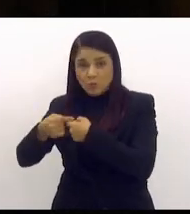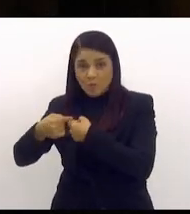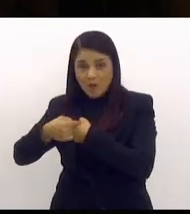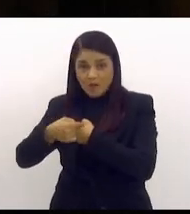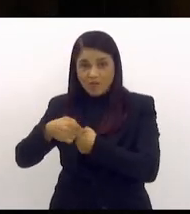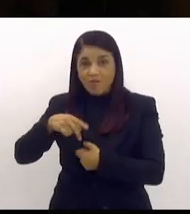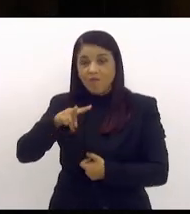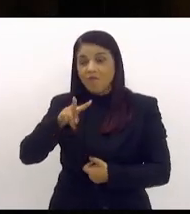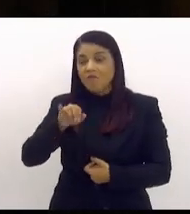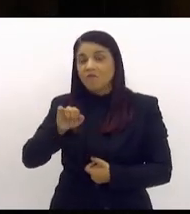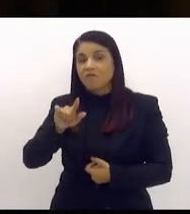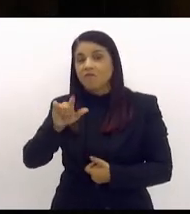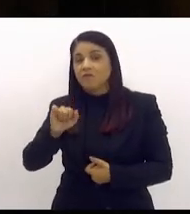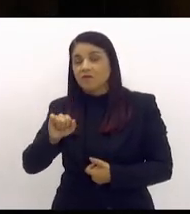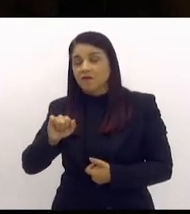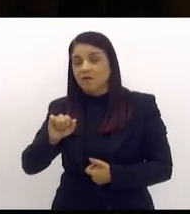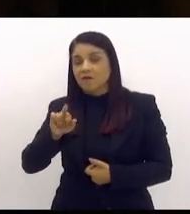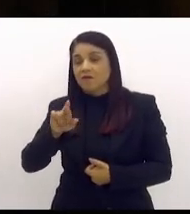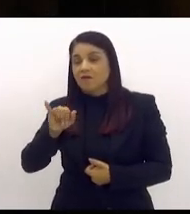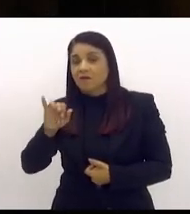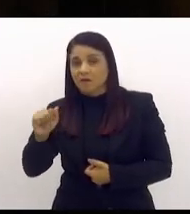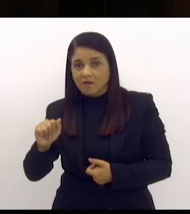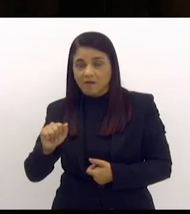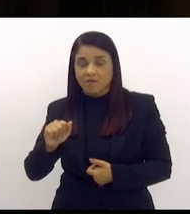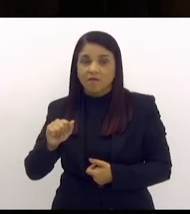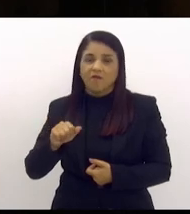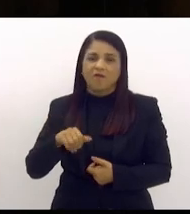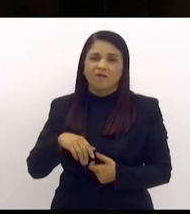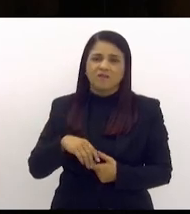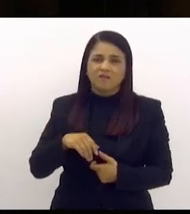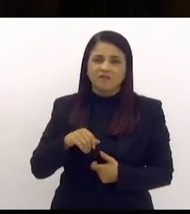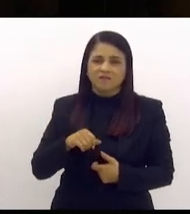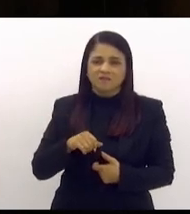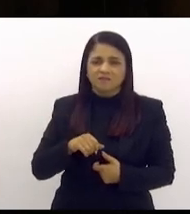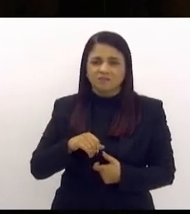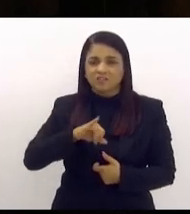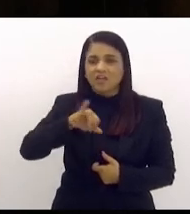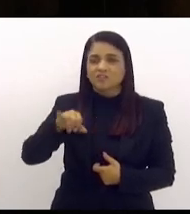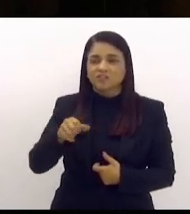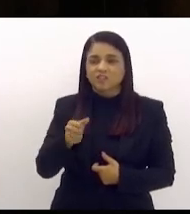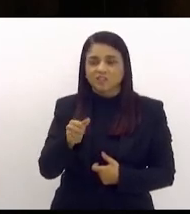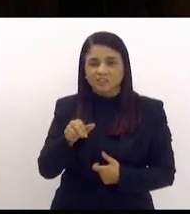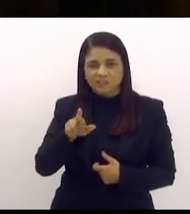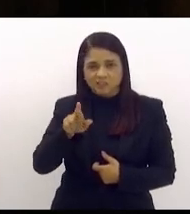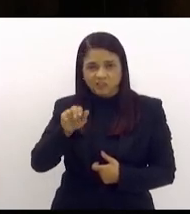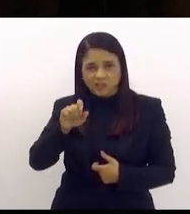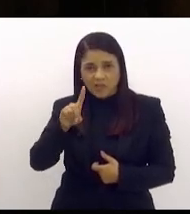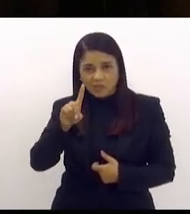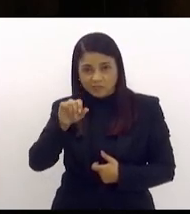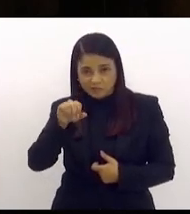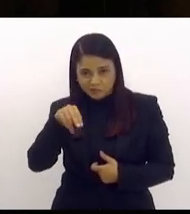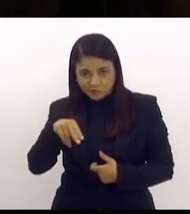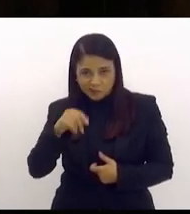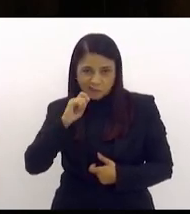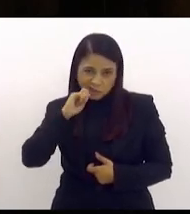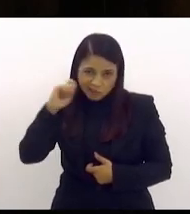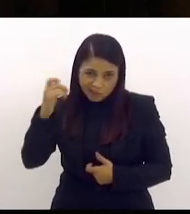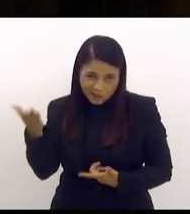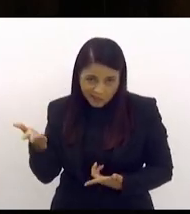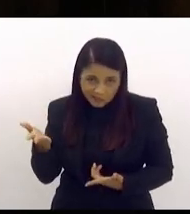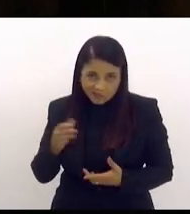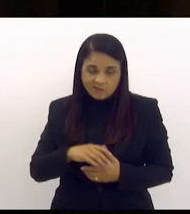Rica Jardim Tiradentes fiz um requerimento a Secretaria Estadual de Educação